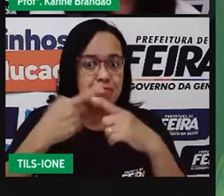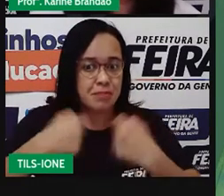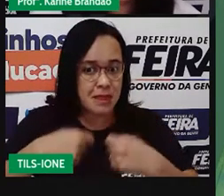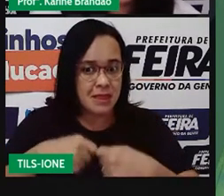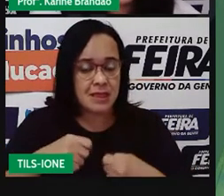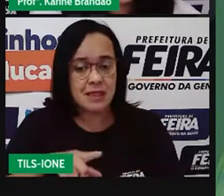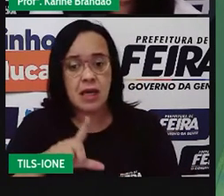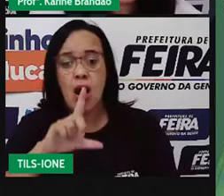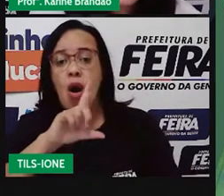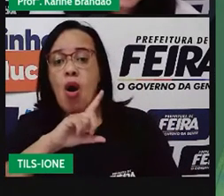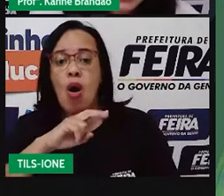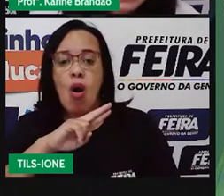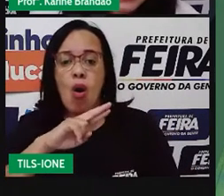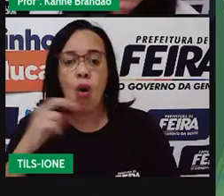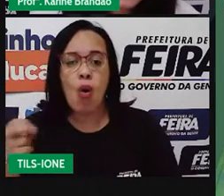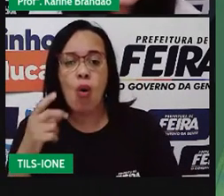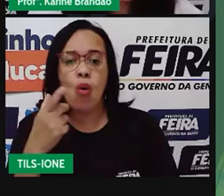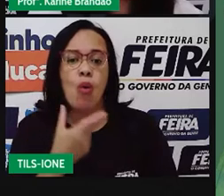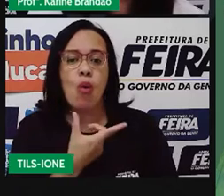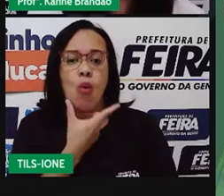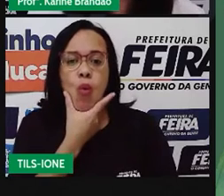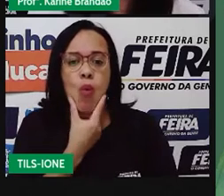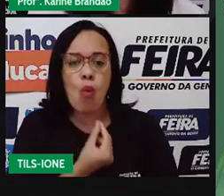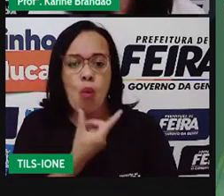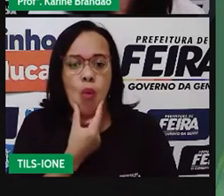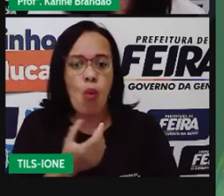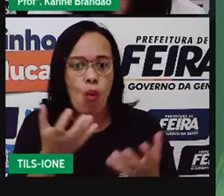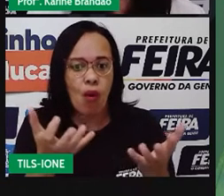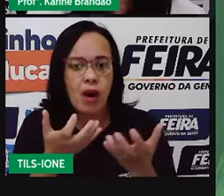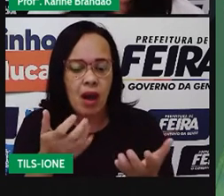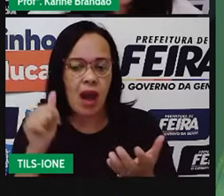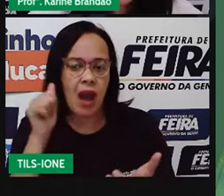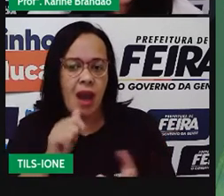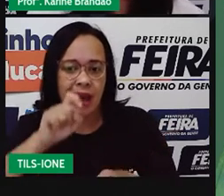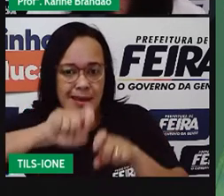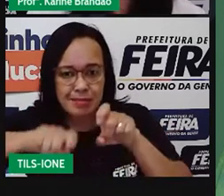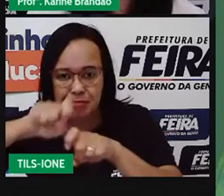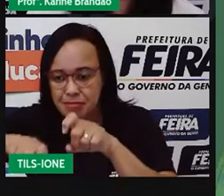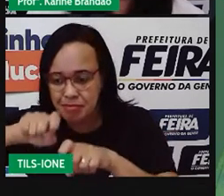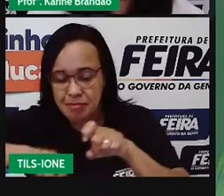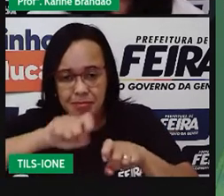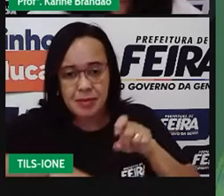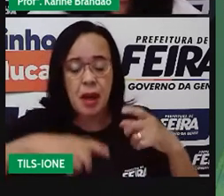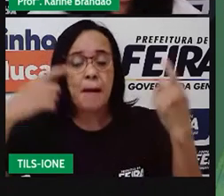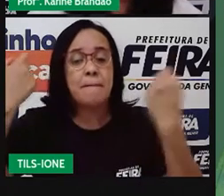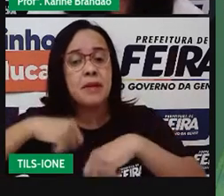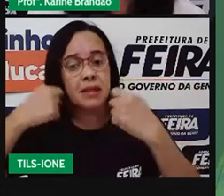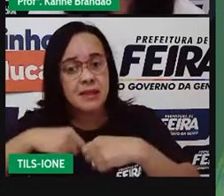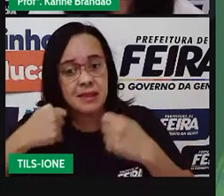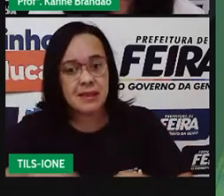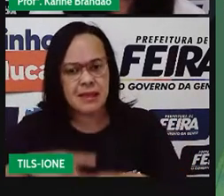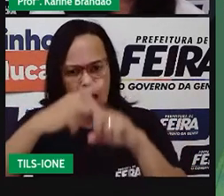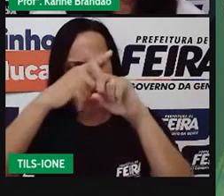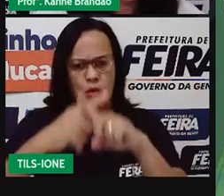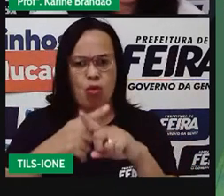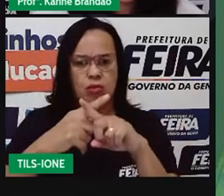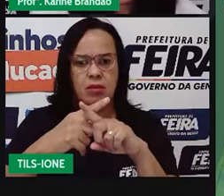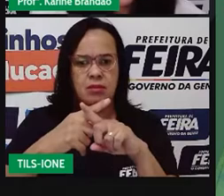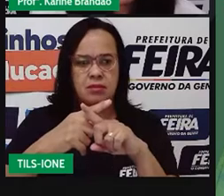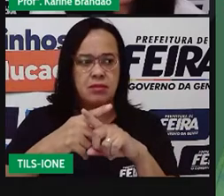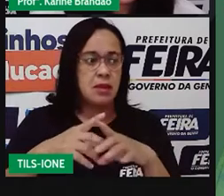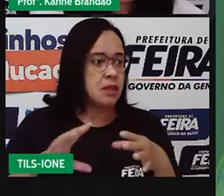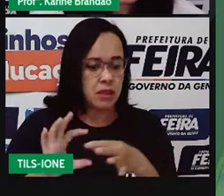fêmeas para o momento do acasalamento. Então, tudo isso são formas que a gente entende que são desarmônicas.